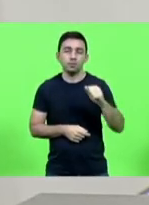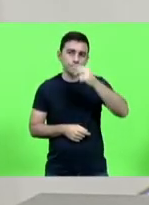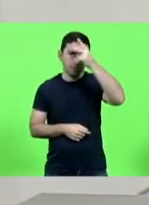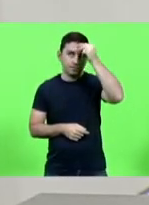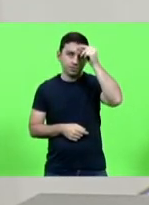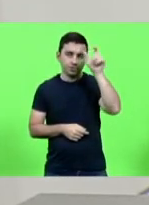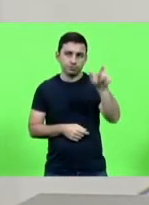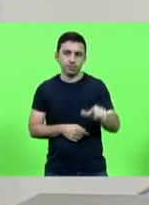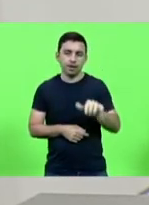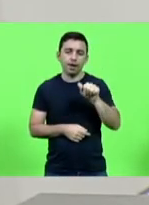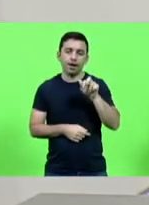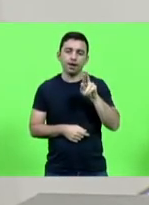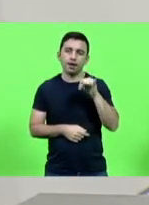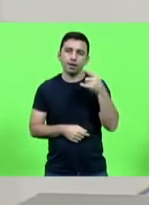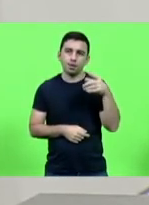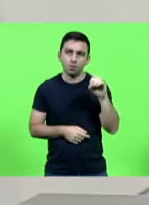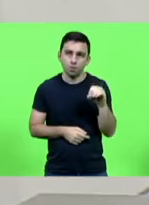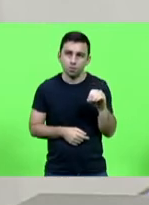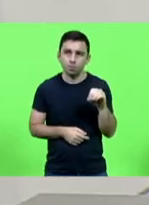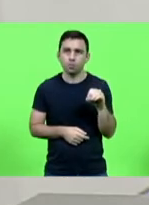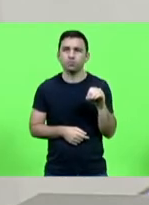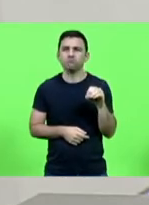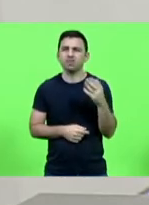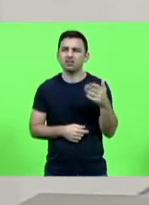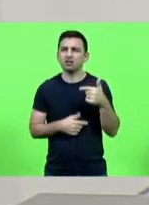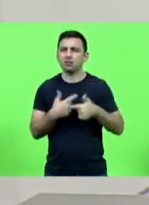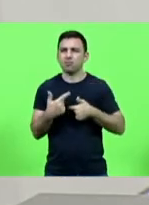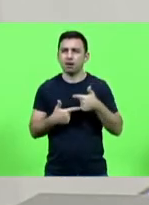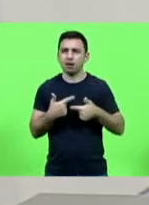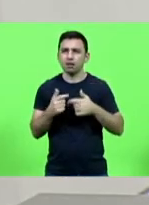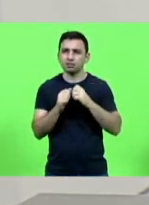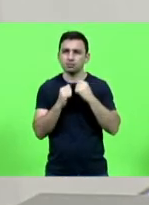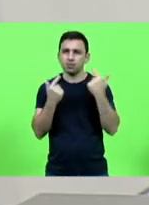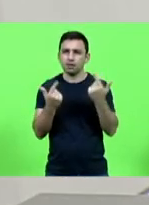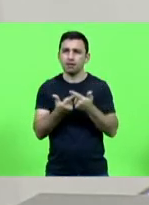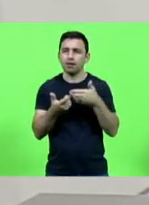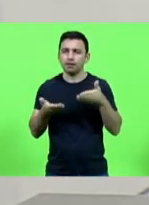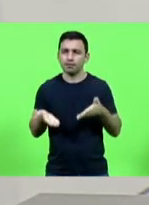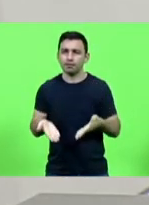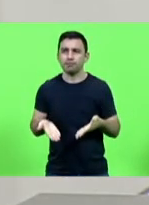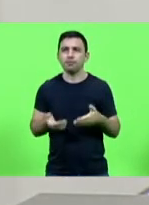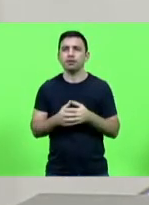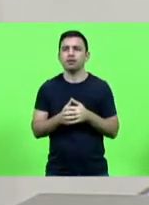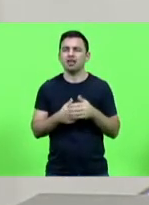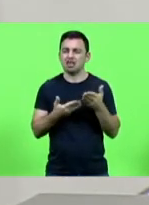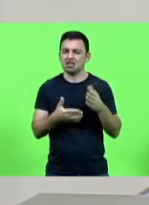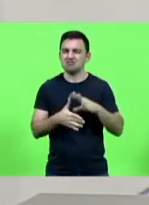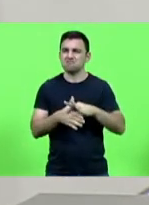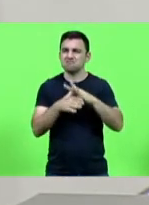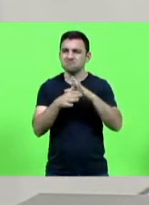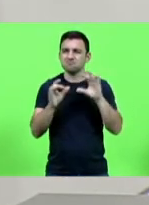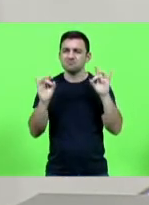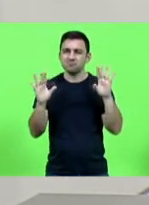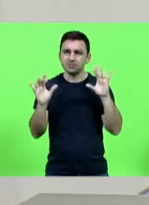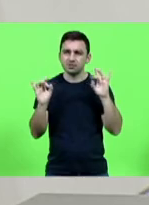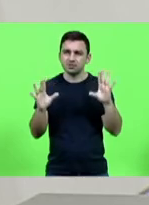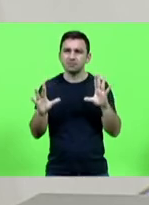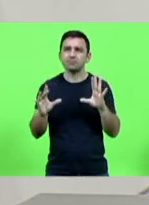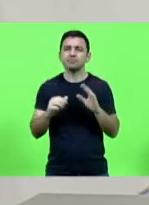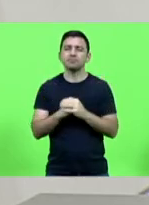Arão Josino da Silva trabalhou nessa Assembleia Legislativa um grande líder uma pessoa com muita